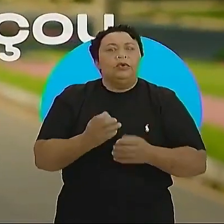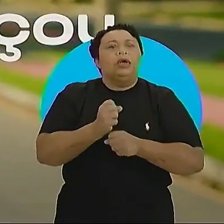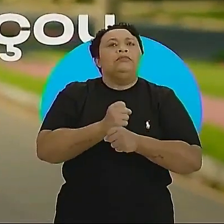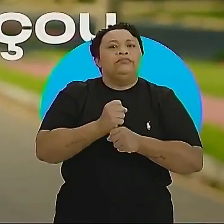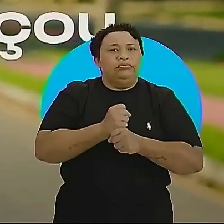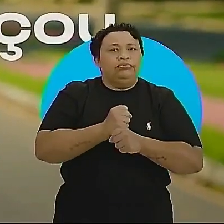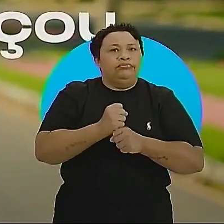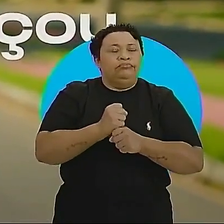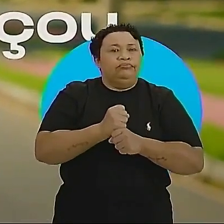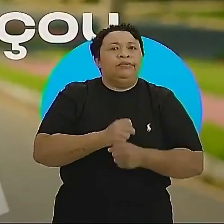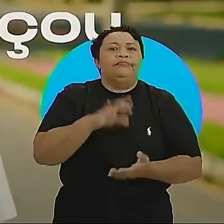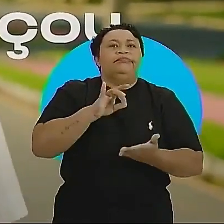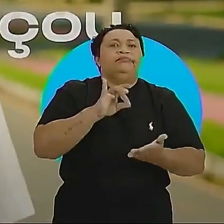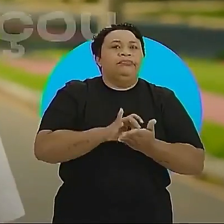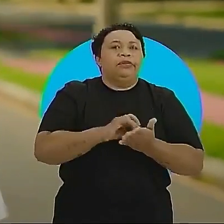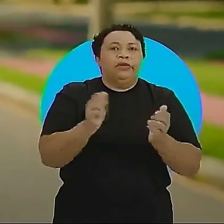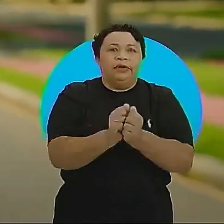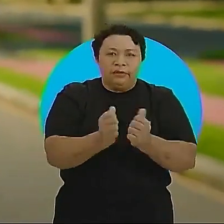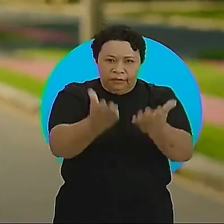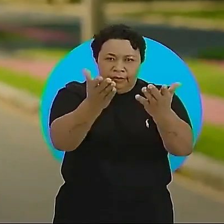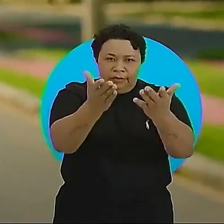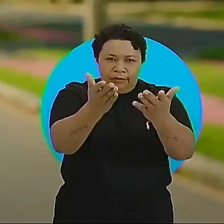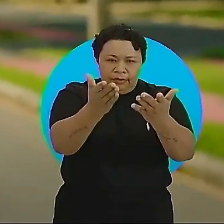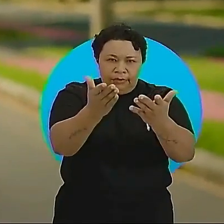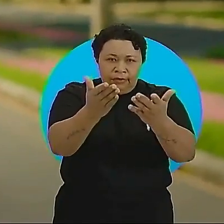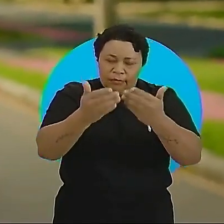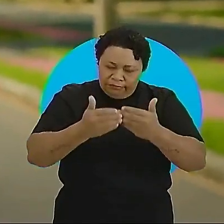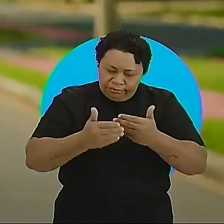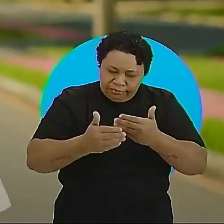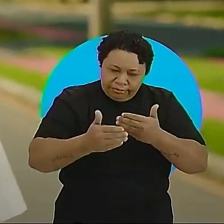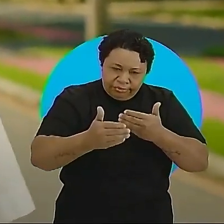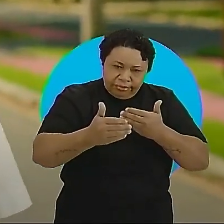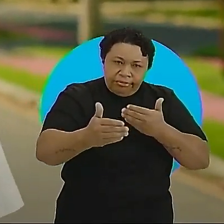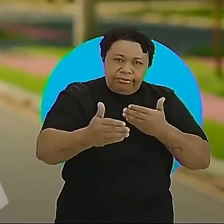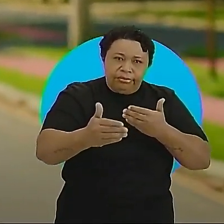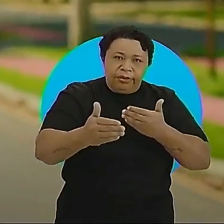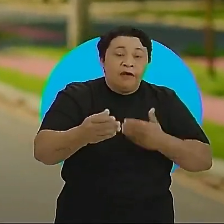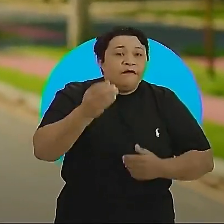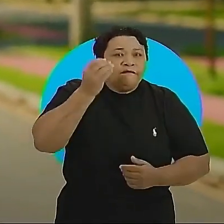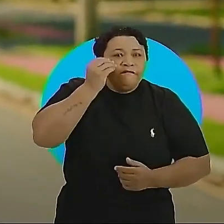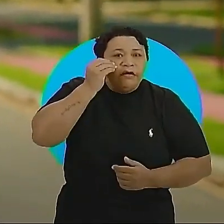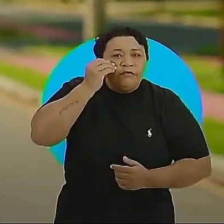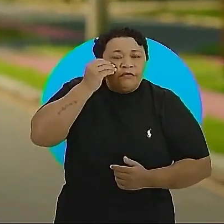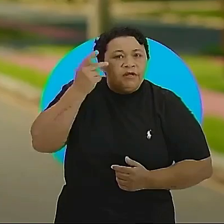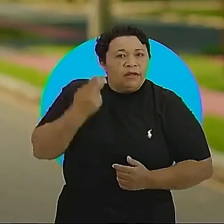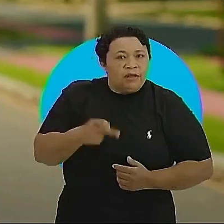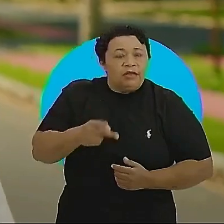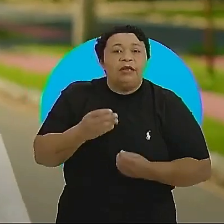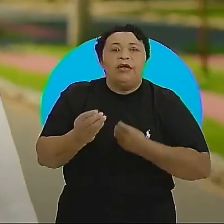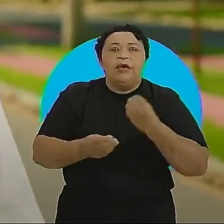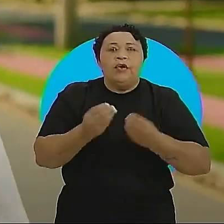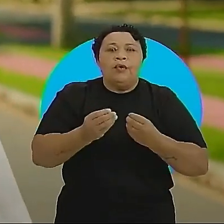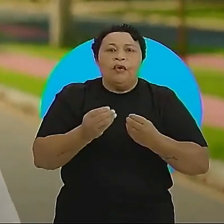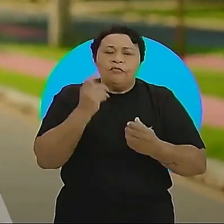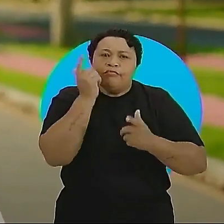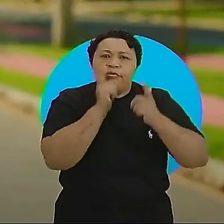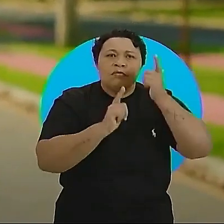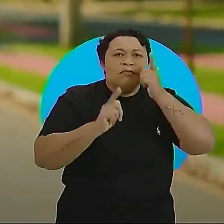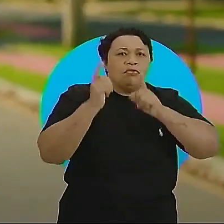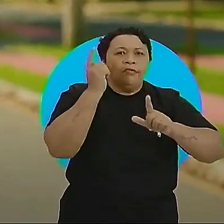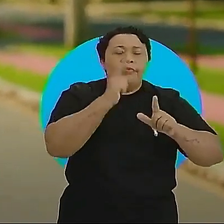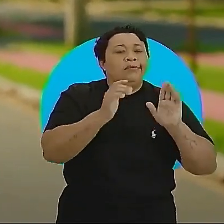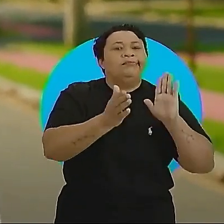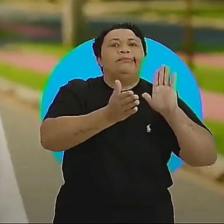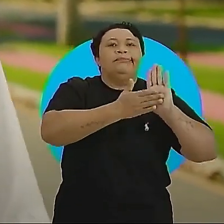reafirmar o meu compromisso com você. Nos próximos dias, vamos acompanhar aqui nossas principais